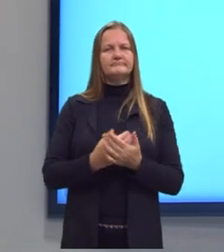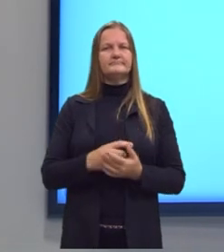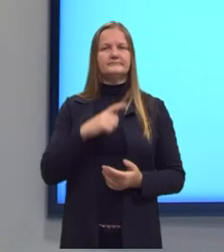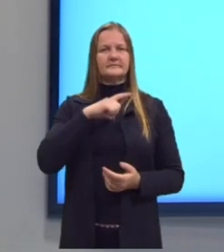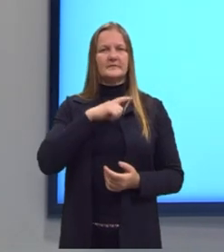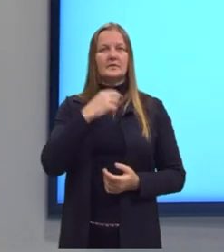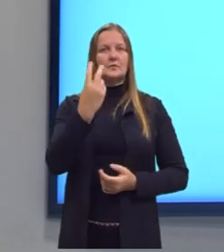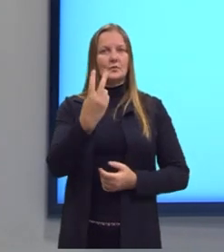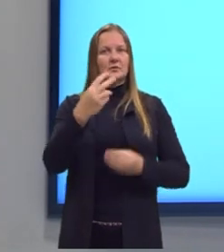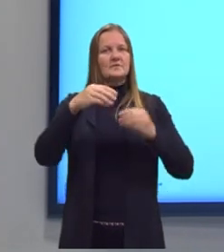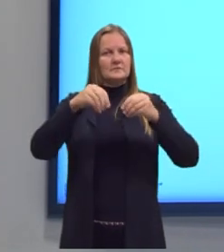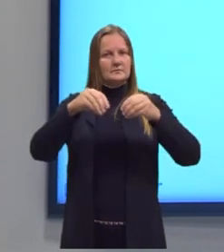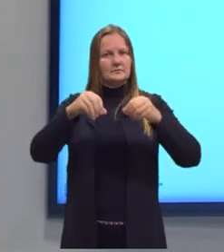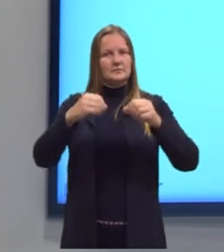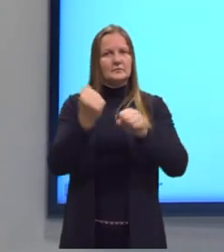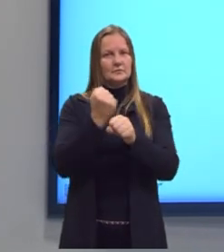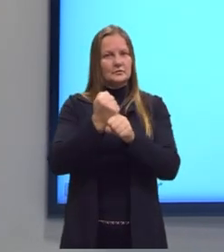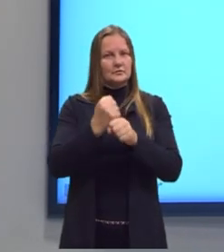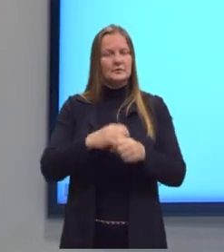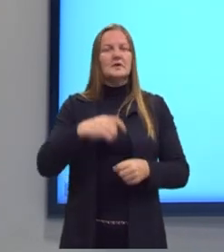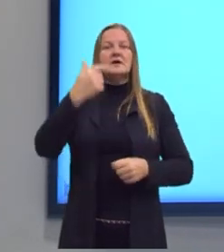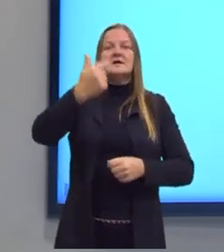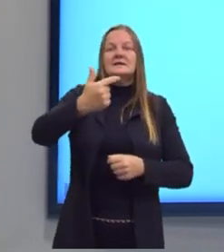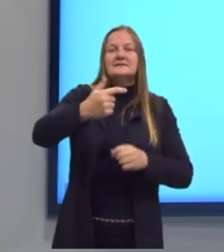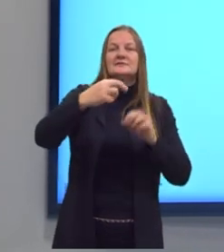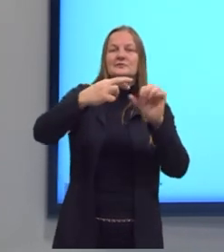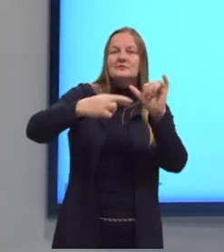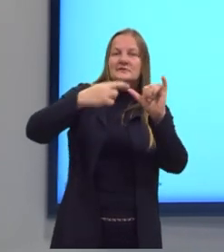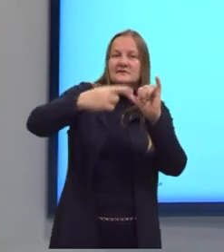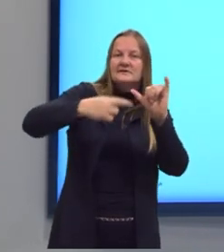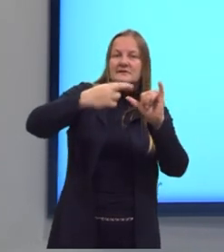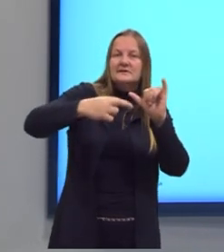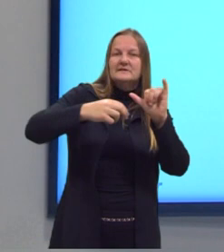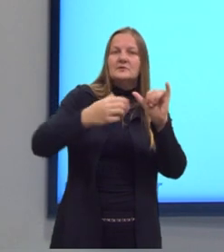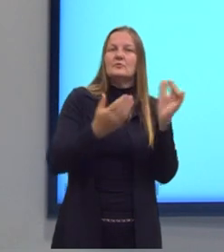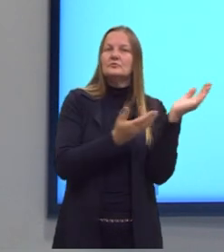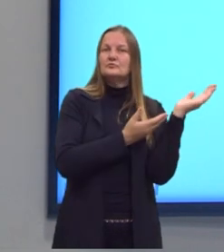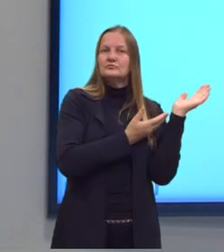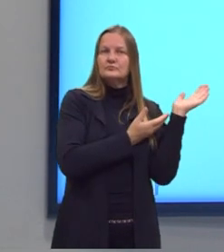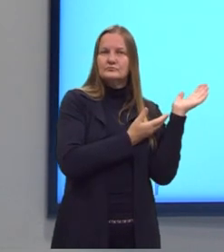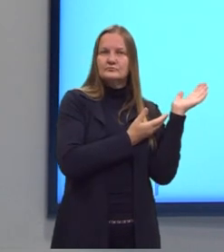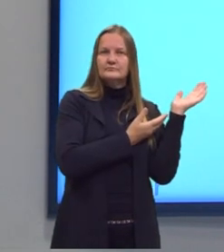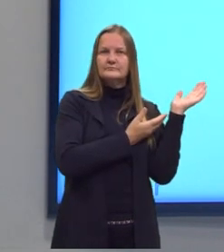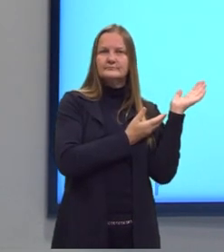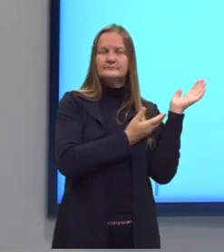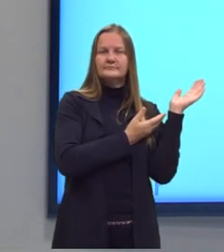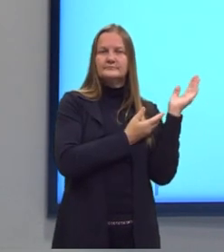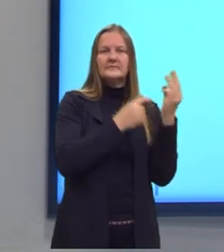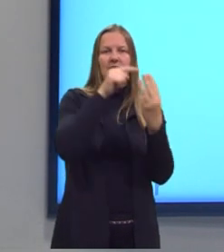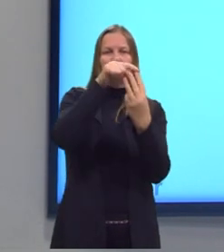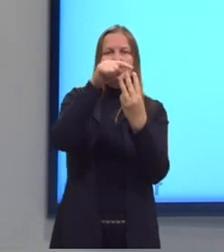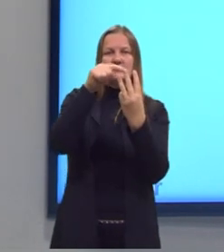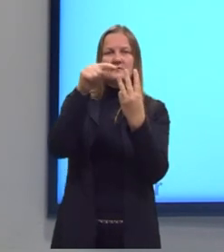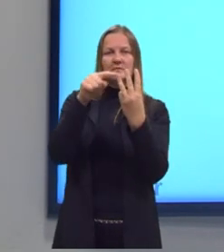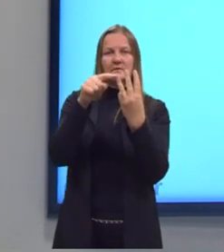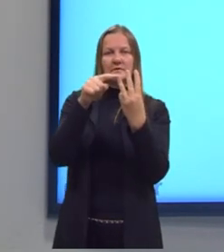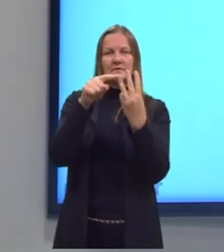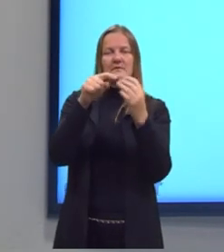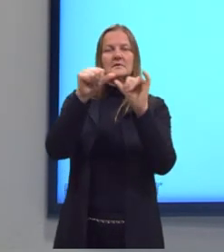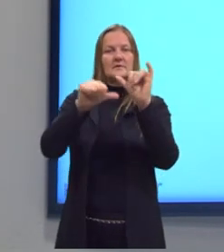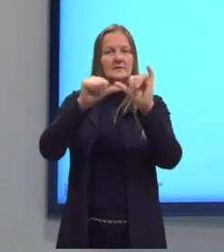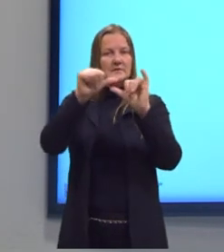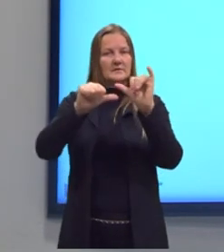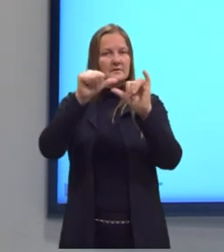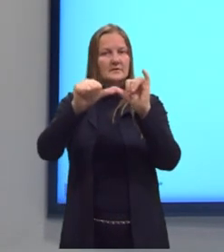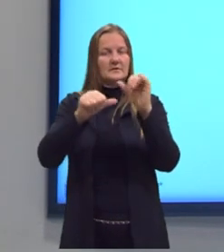dois produtos. E na segunda reação simplificada, eu tenho três reagentes